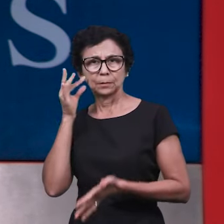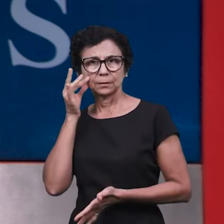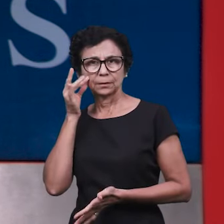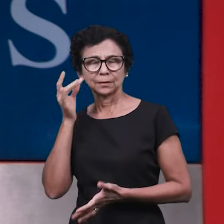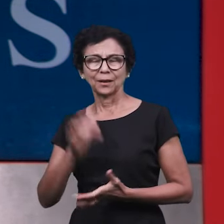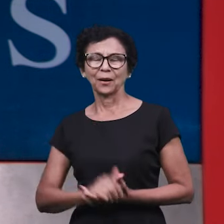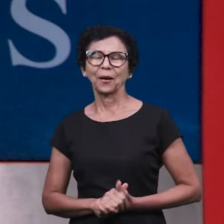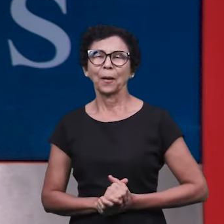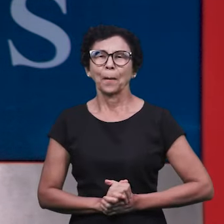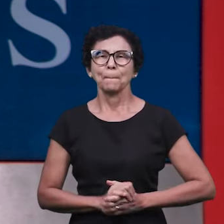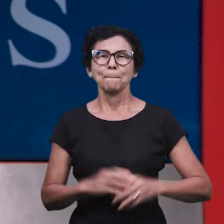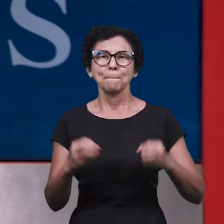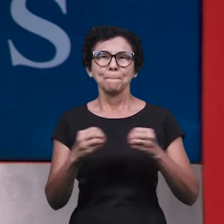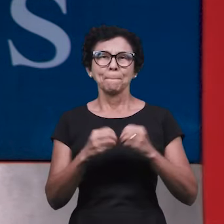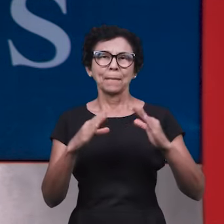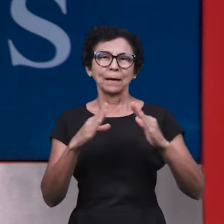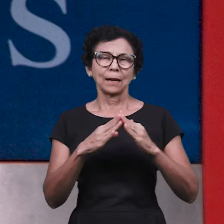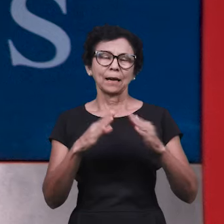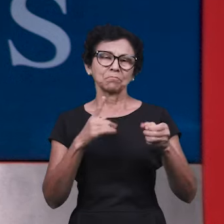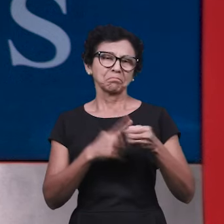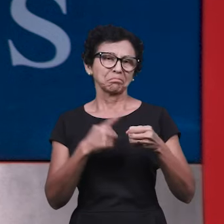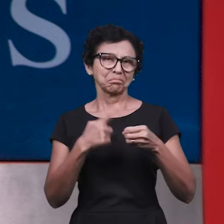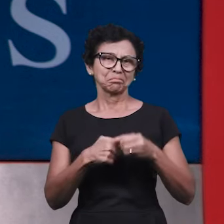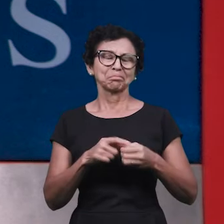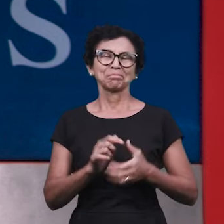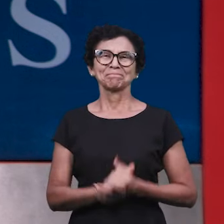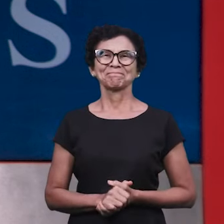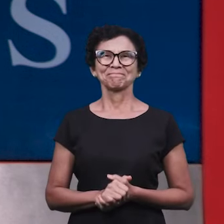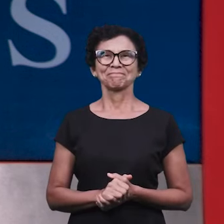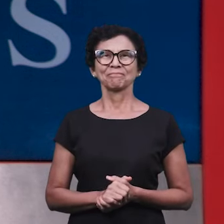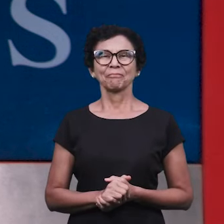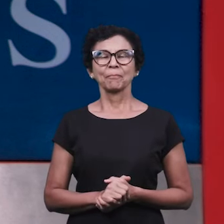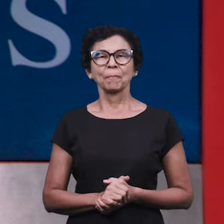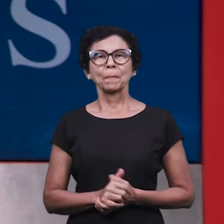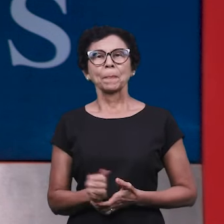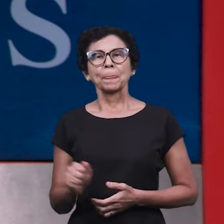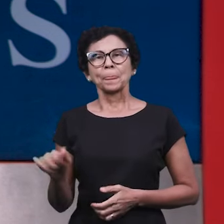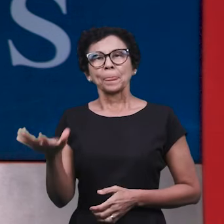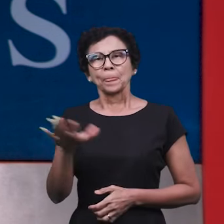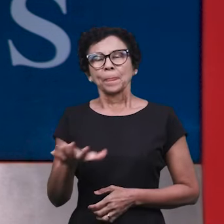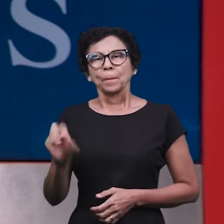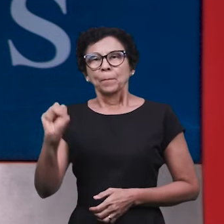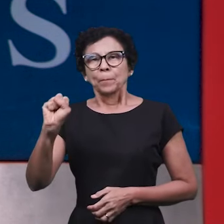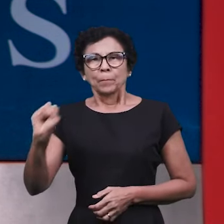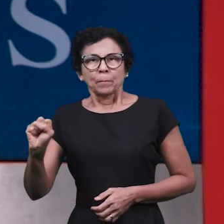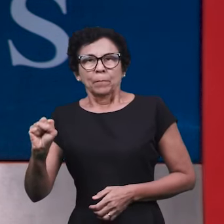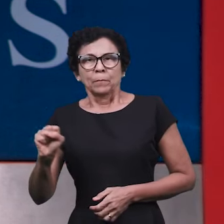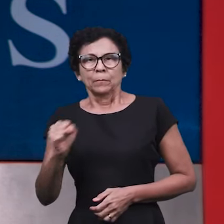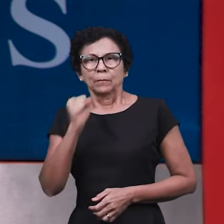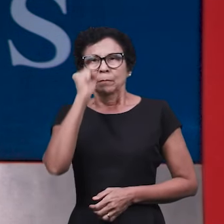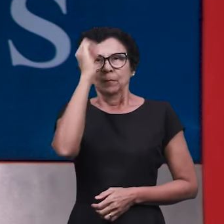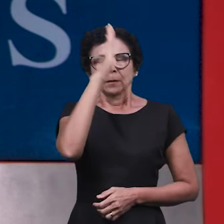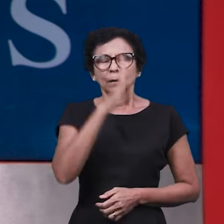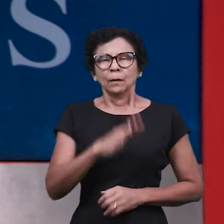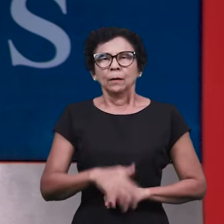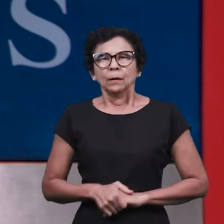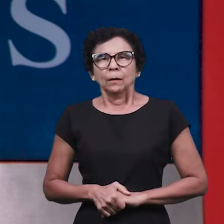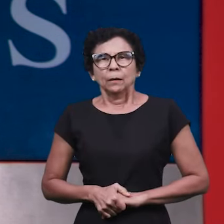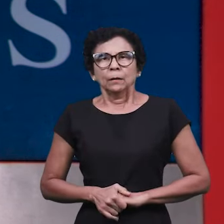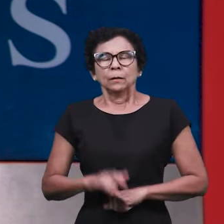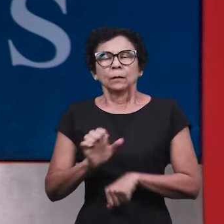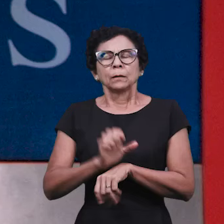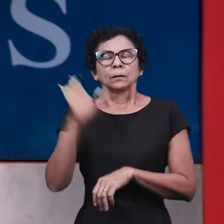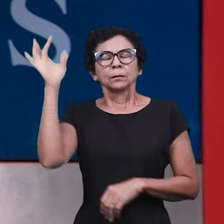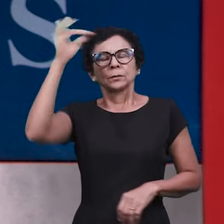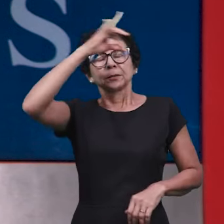sua cidade, perto da sua casa. Agora sim, vamos começar falando sobre a região sudeste do Brasil e hoje com os estados do Espírito